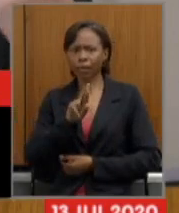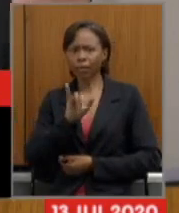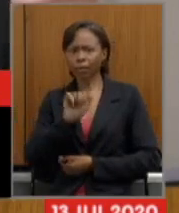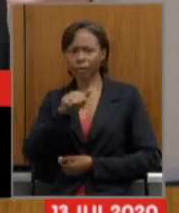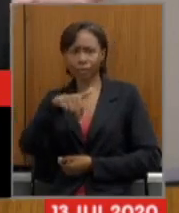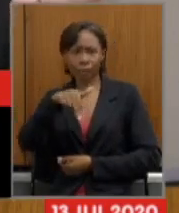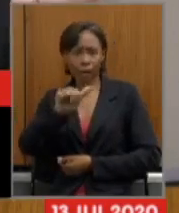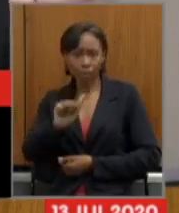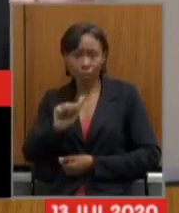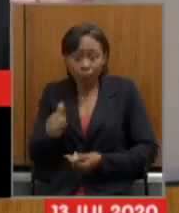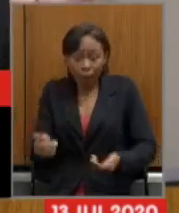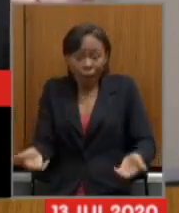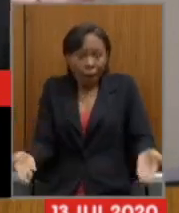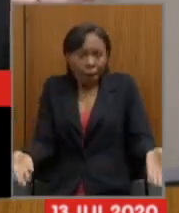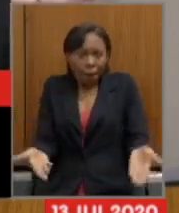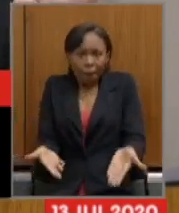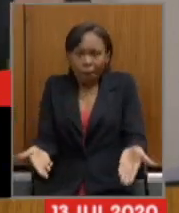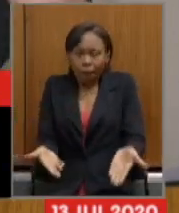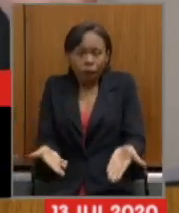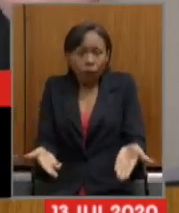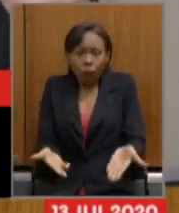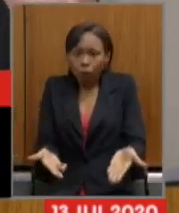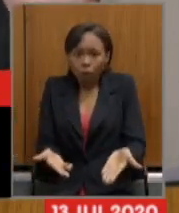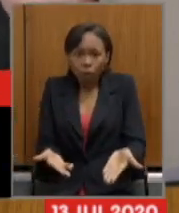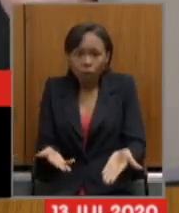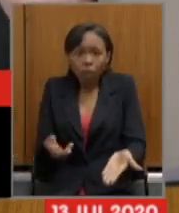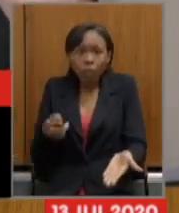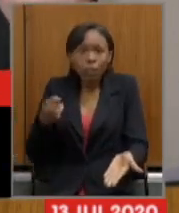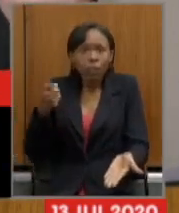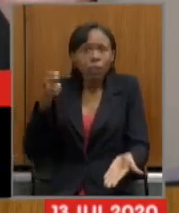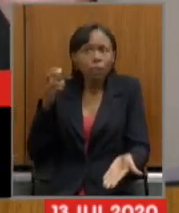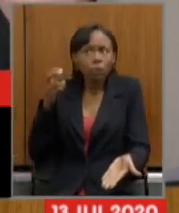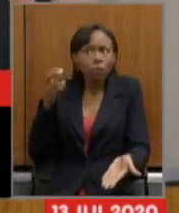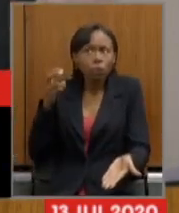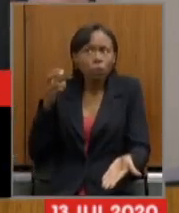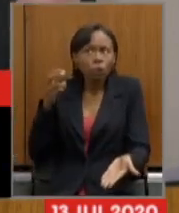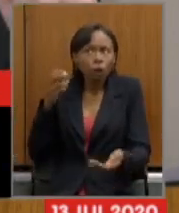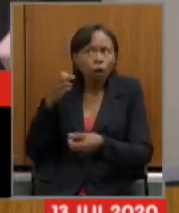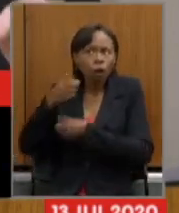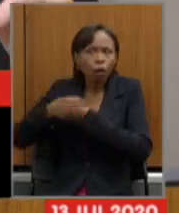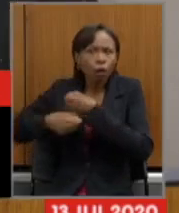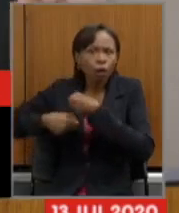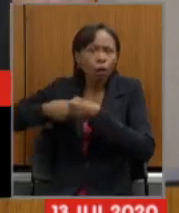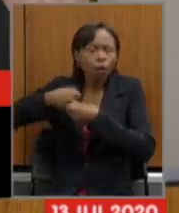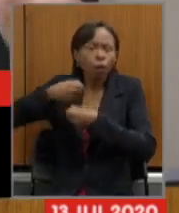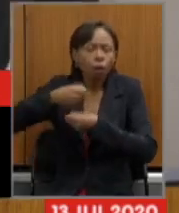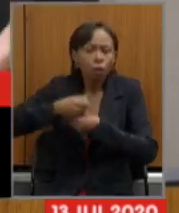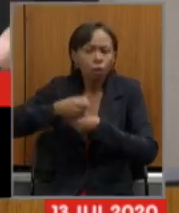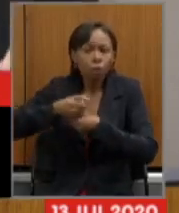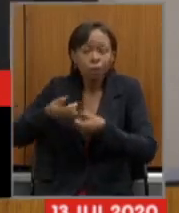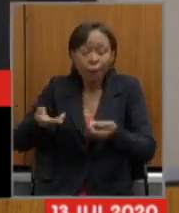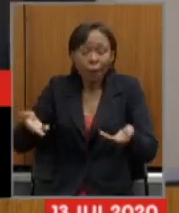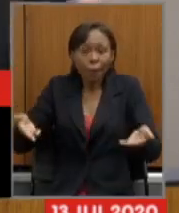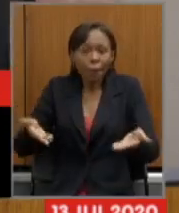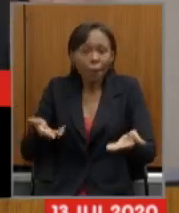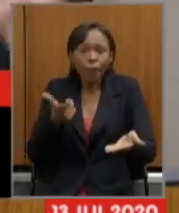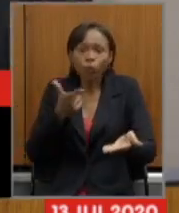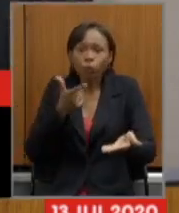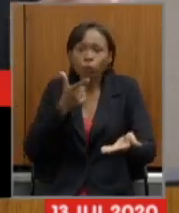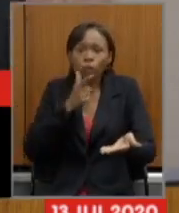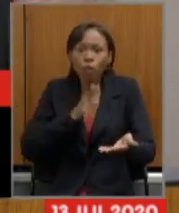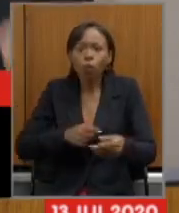conseguimos agora cinco anos depois por uma intervenção séria e